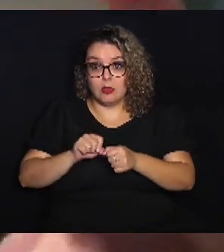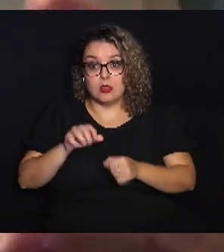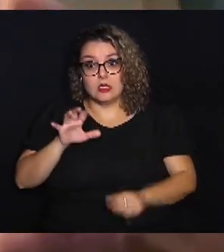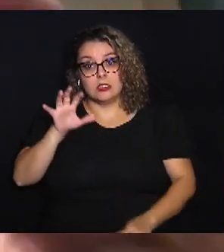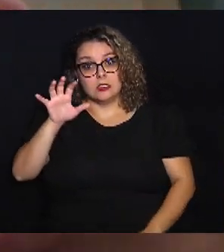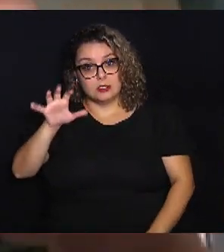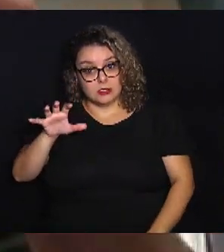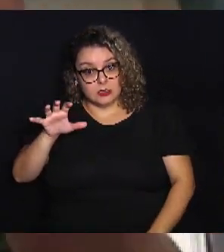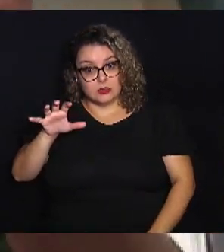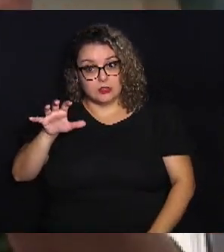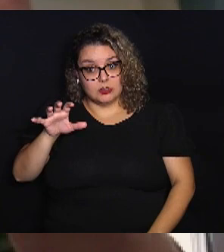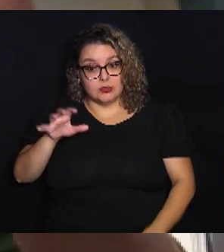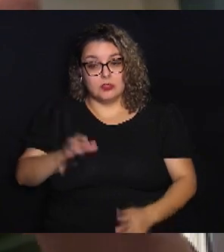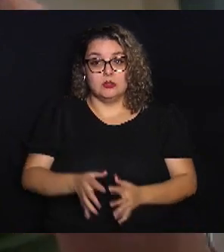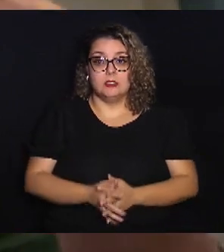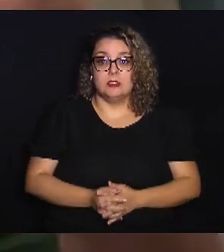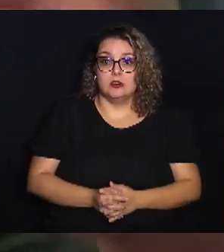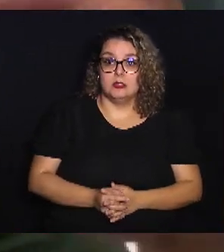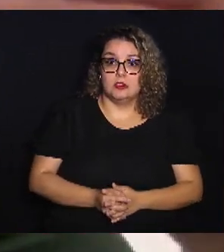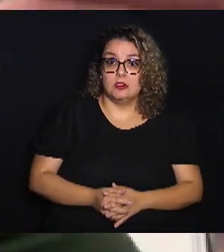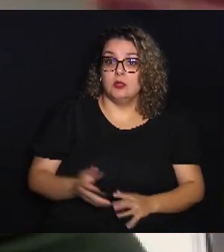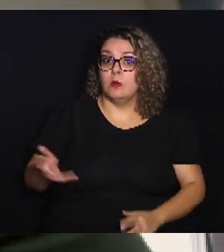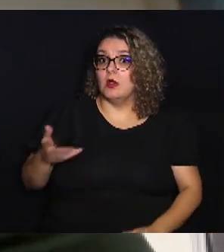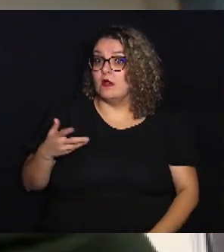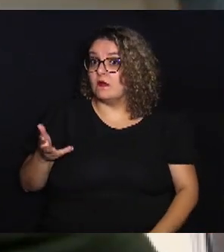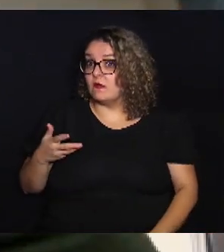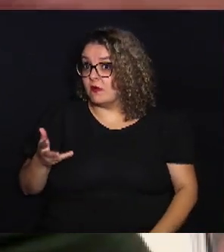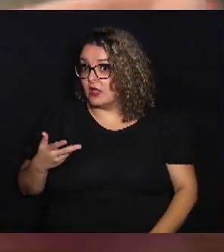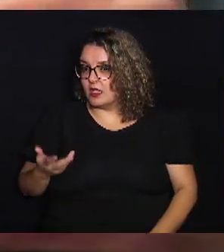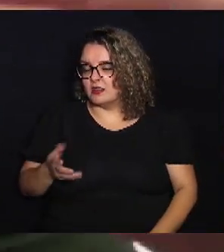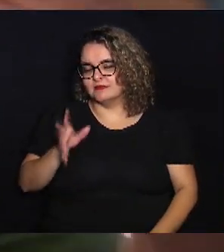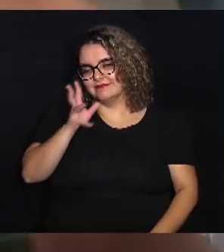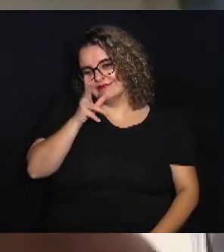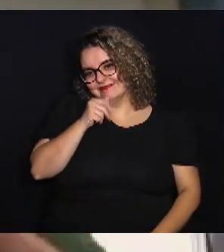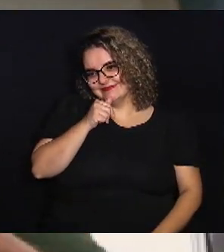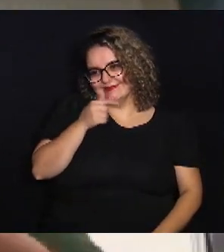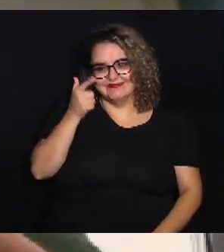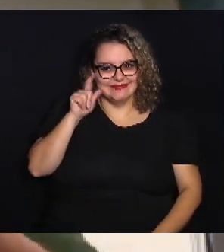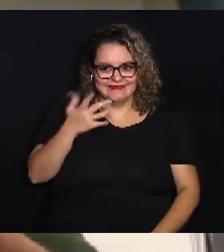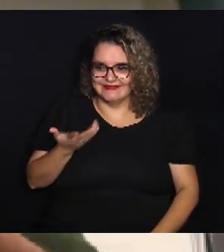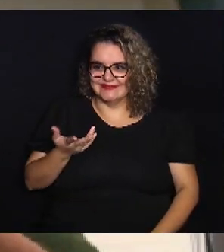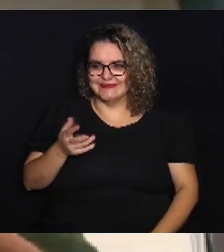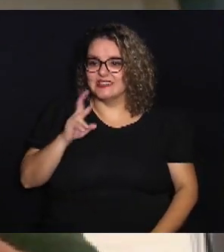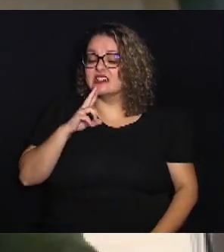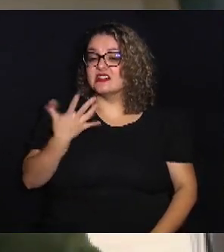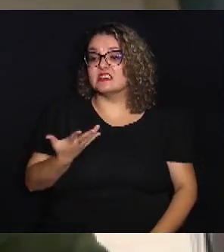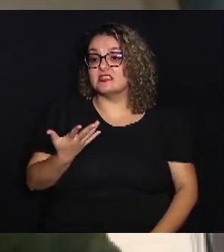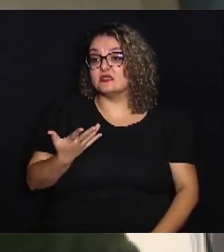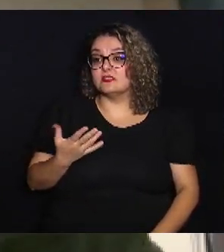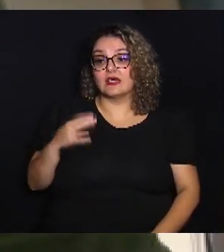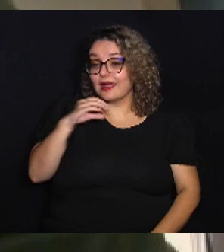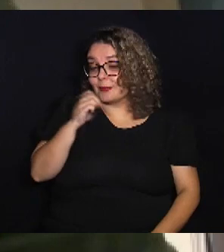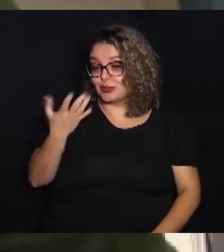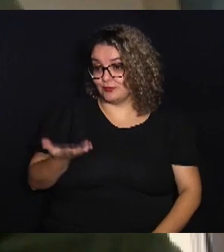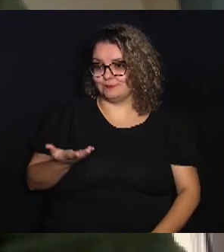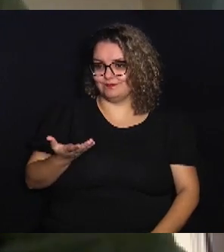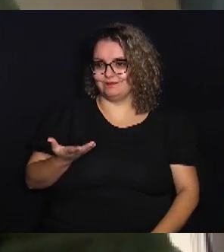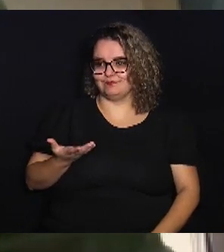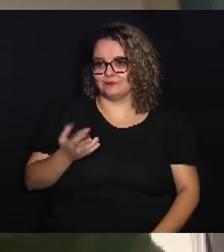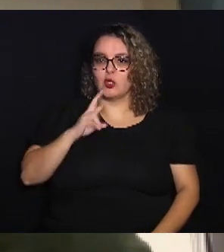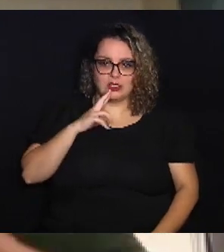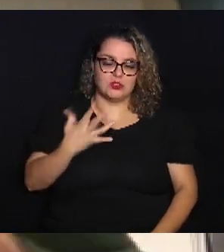aquilo numa velocidade lenta que a gente não consegue ver o resultado de imediato.